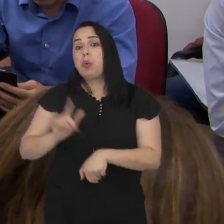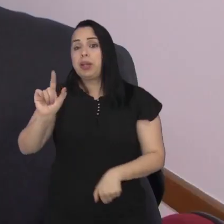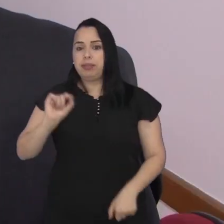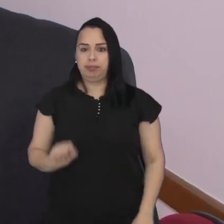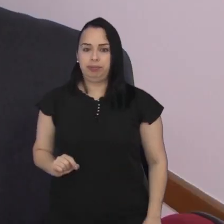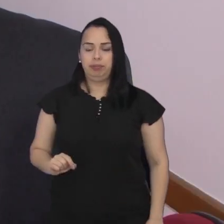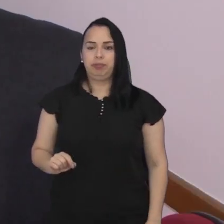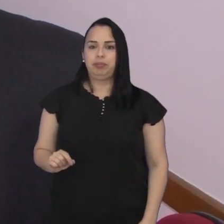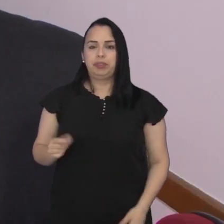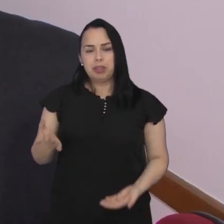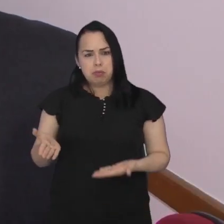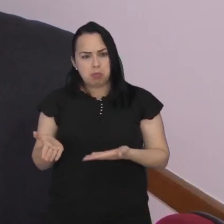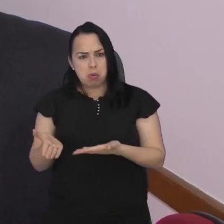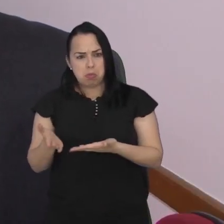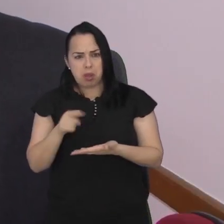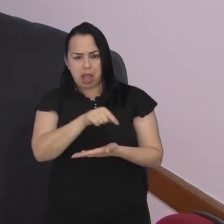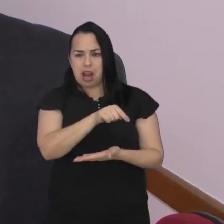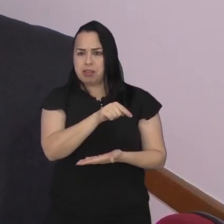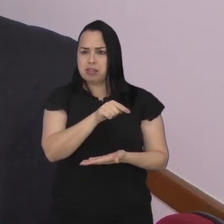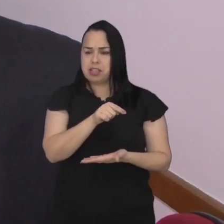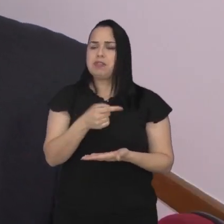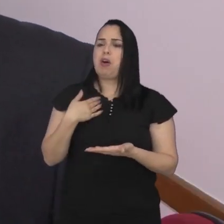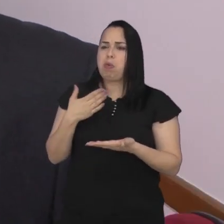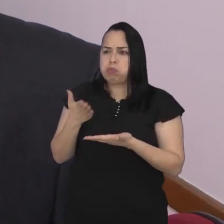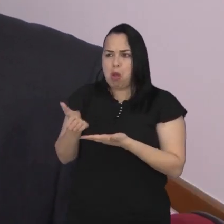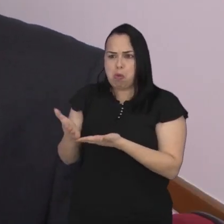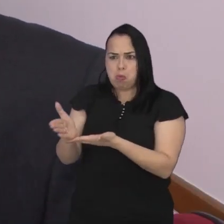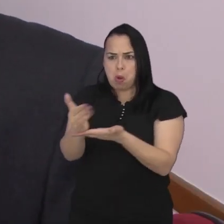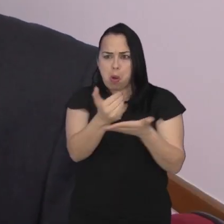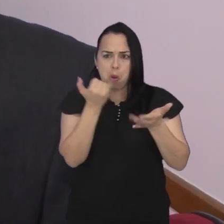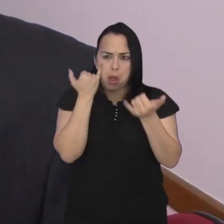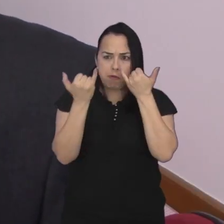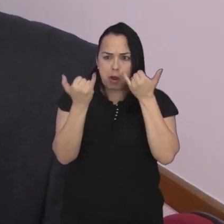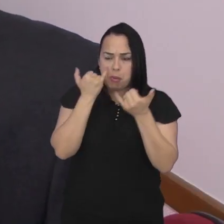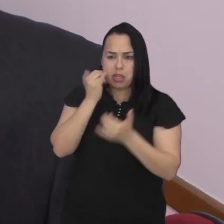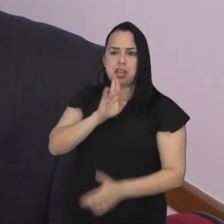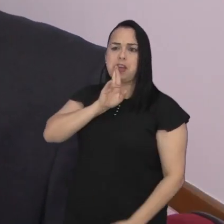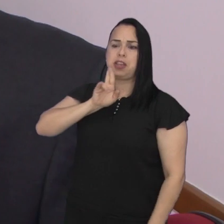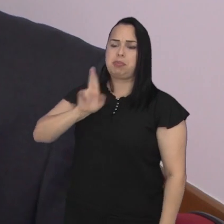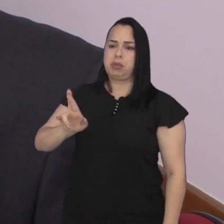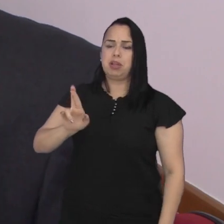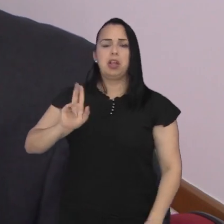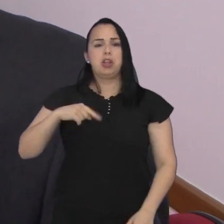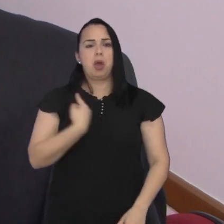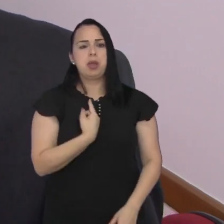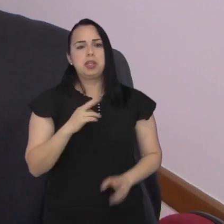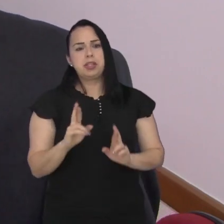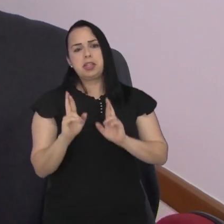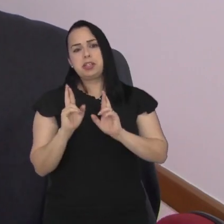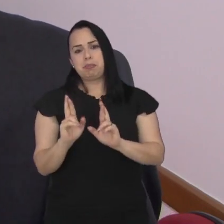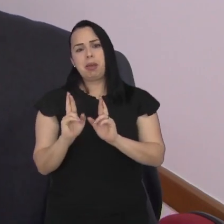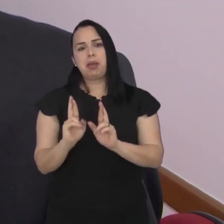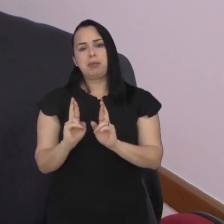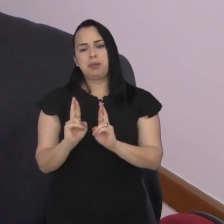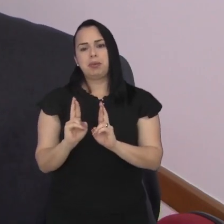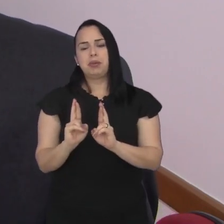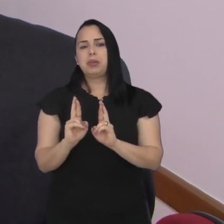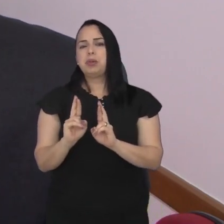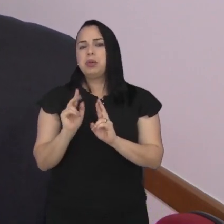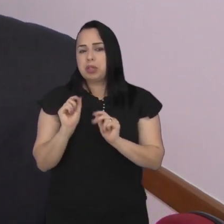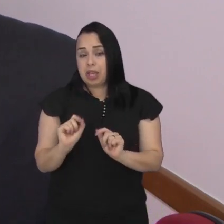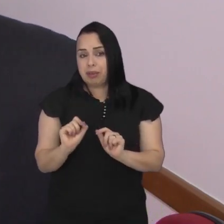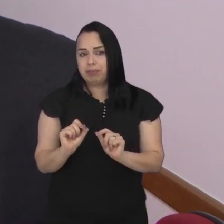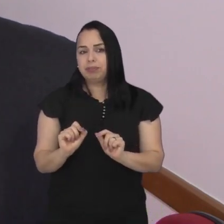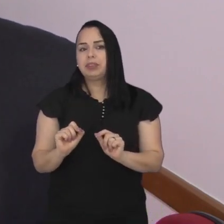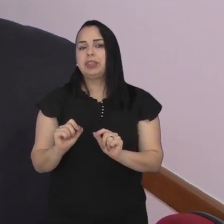tomar. Eles vão coletar todas essas informações para depois devolver a nós, a gente espera com, em alguns dos casos,